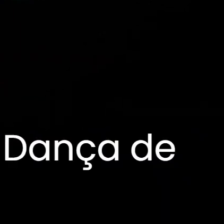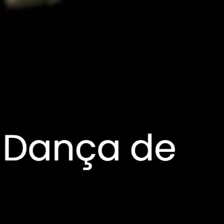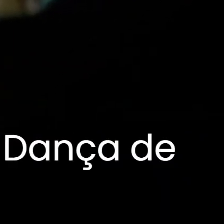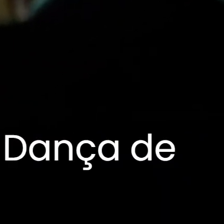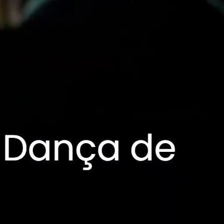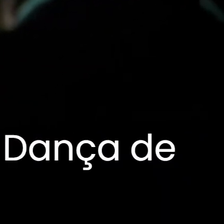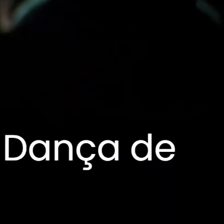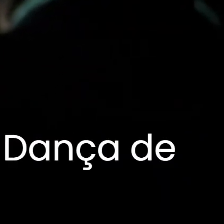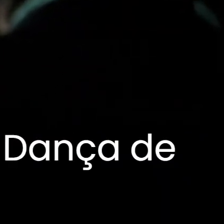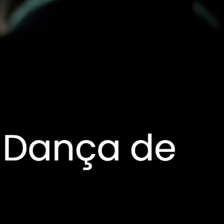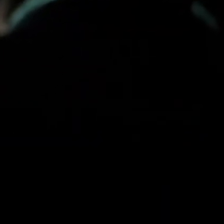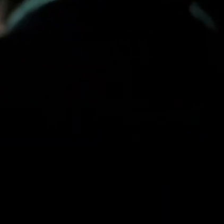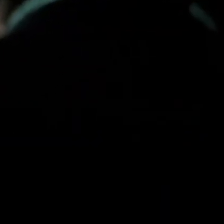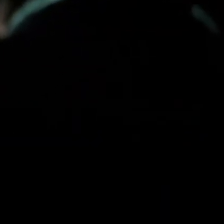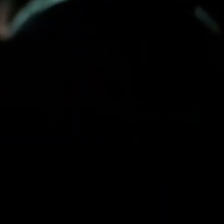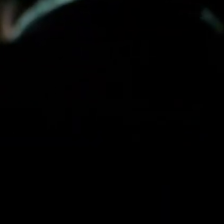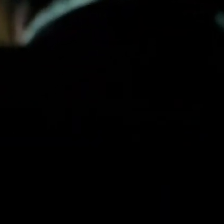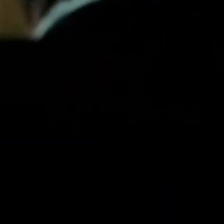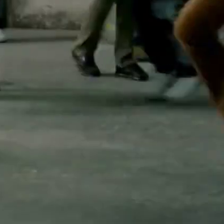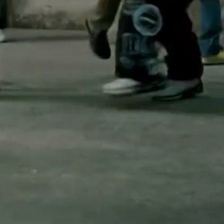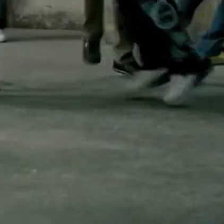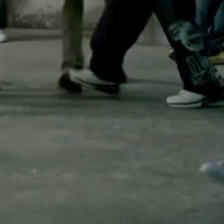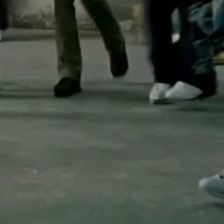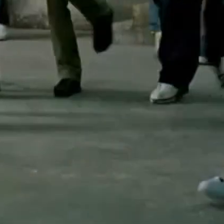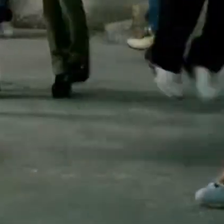O que acha de ser só um senhor dança de salão?